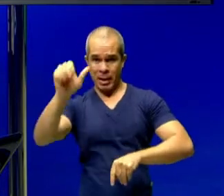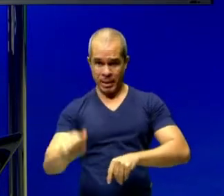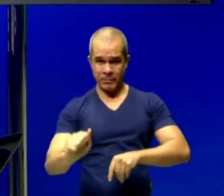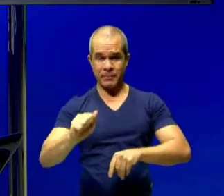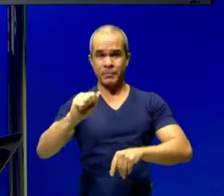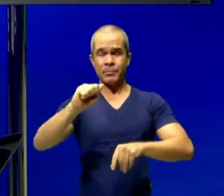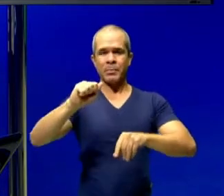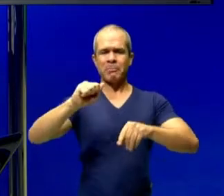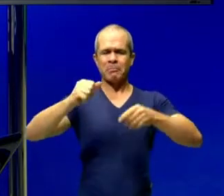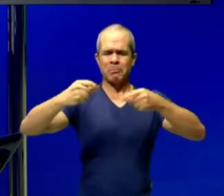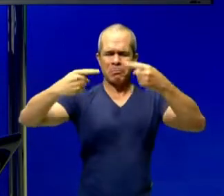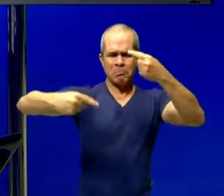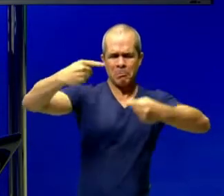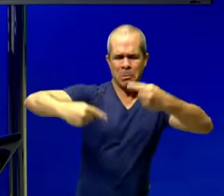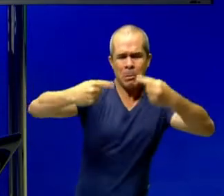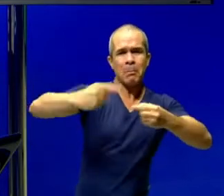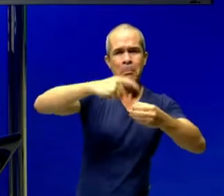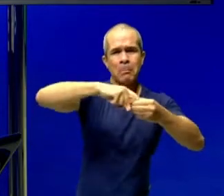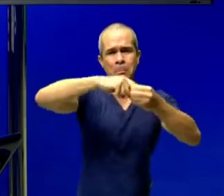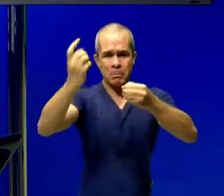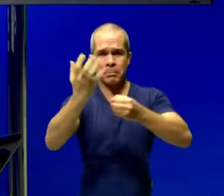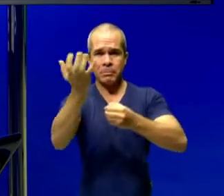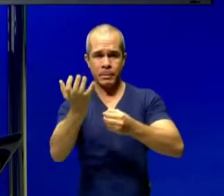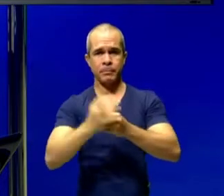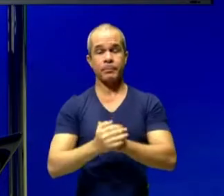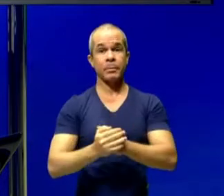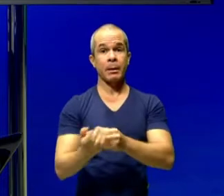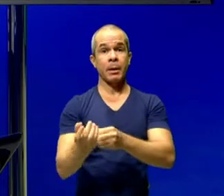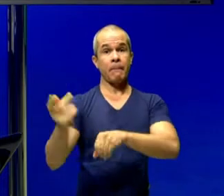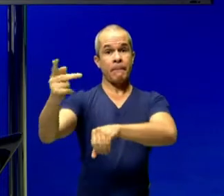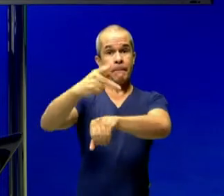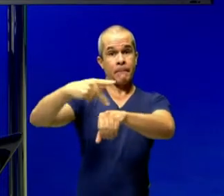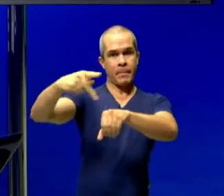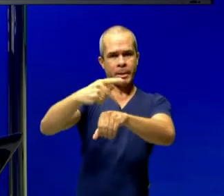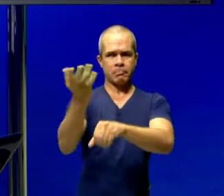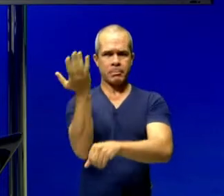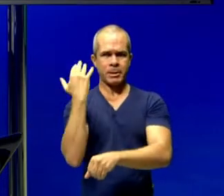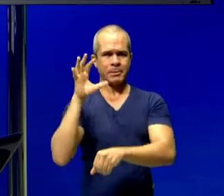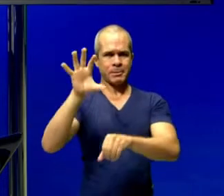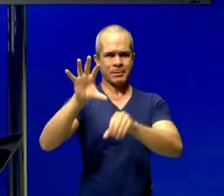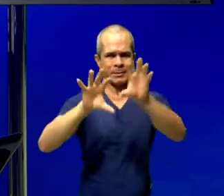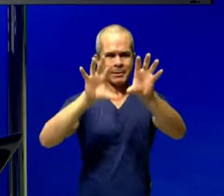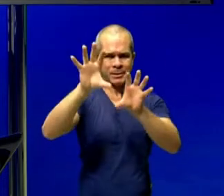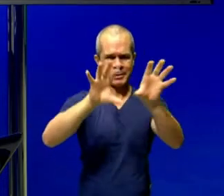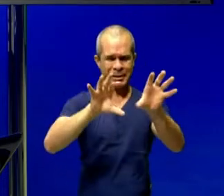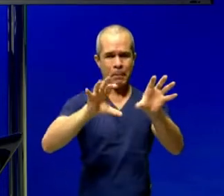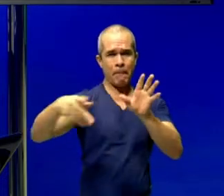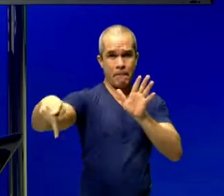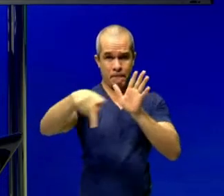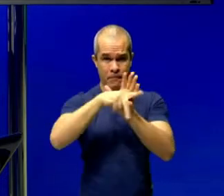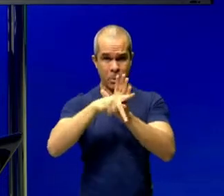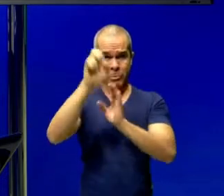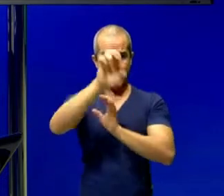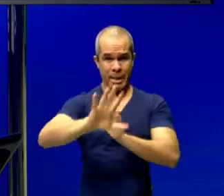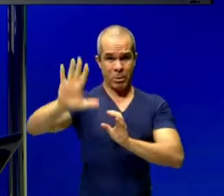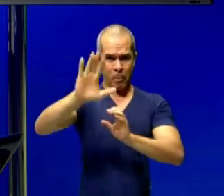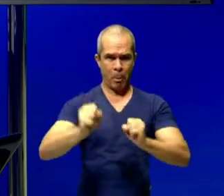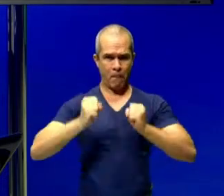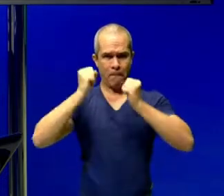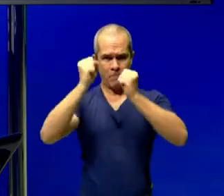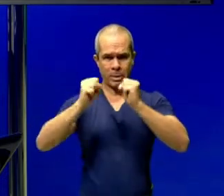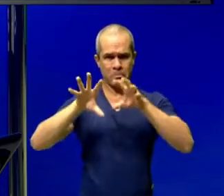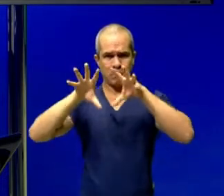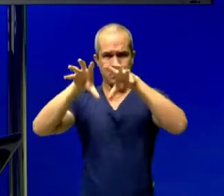principalmente países que anteriormente eram colônias de países europeus e a partir daí começam a